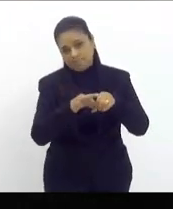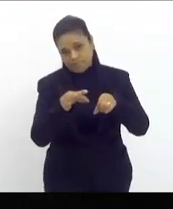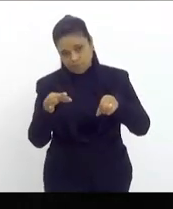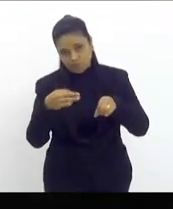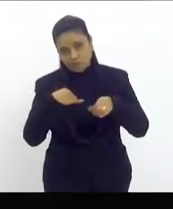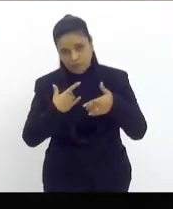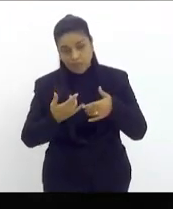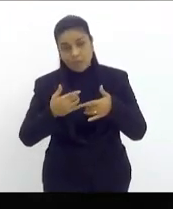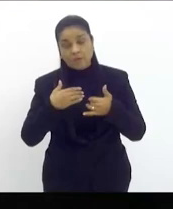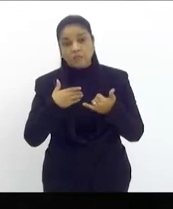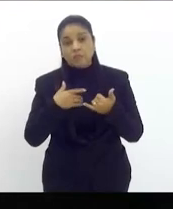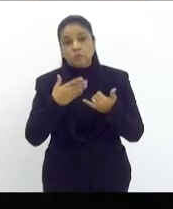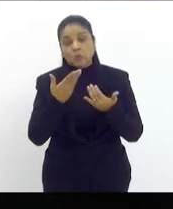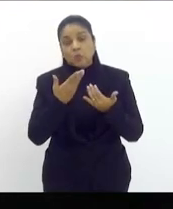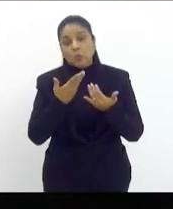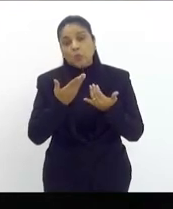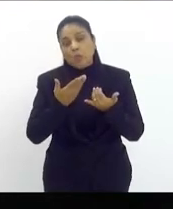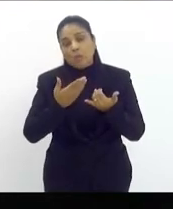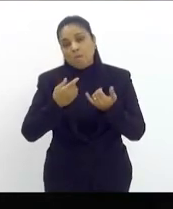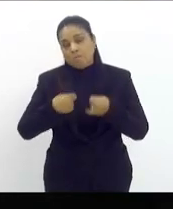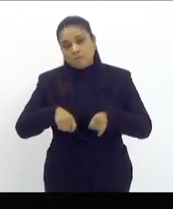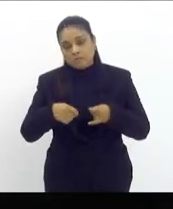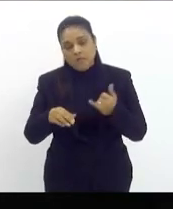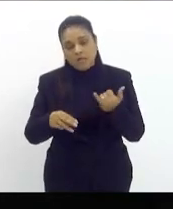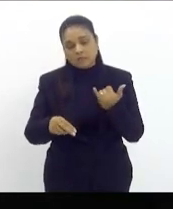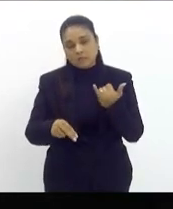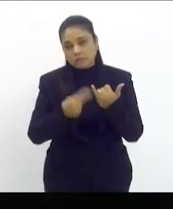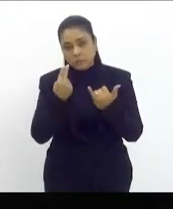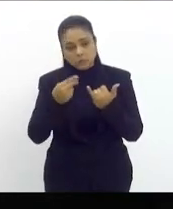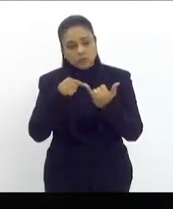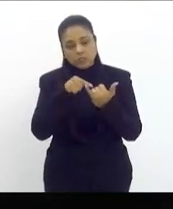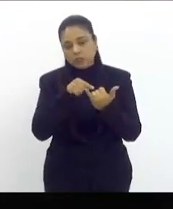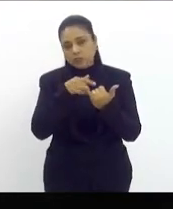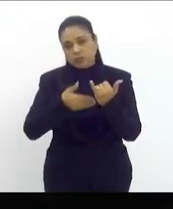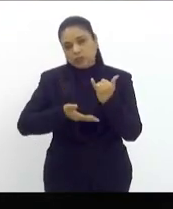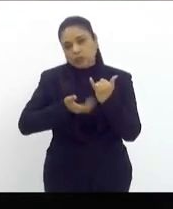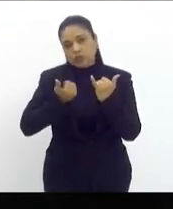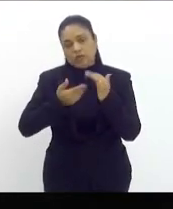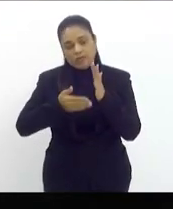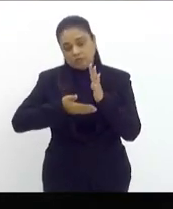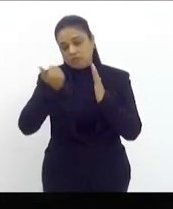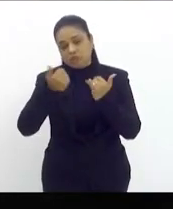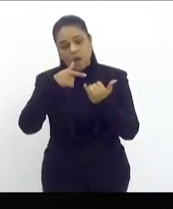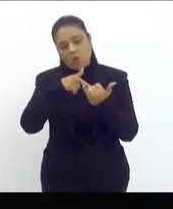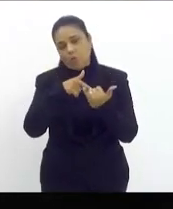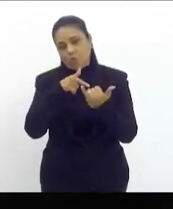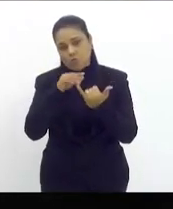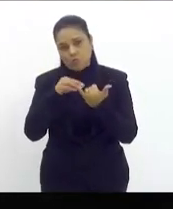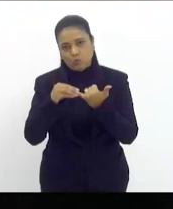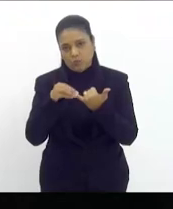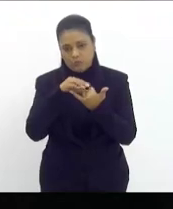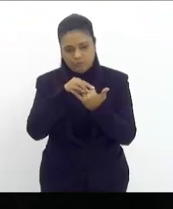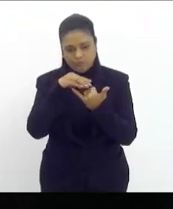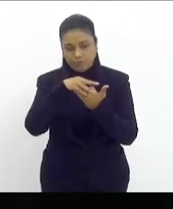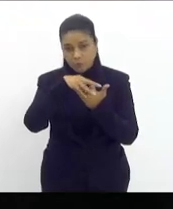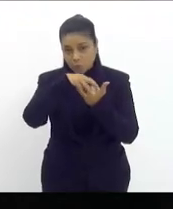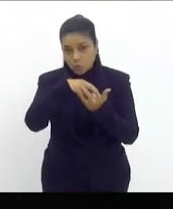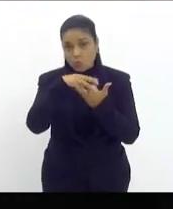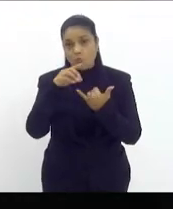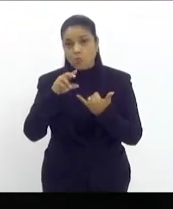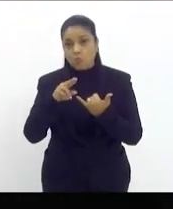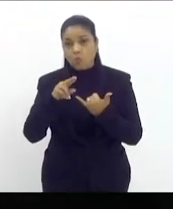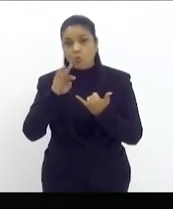perdessem o útero nessa cirurgia, enfim, é uma situação que deixou essas mulheres extremamente abaladas,